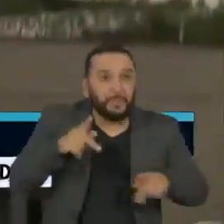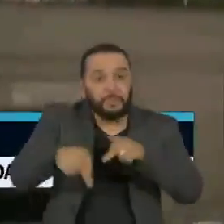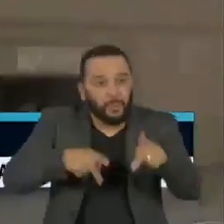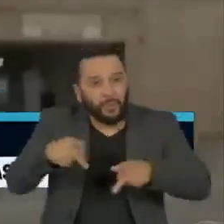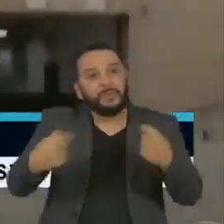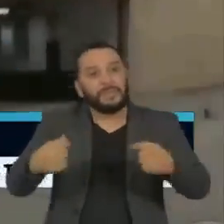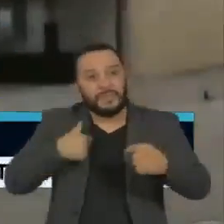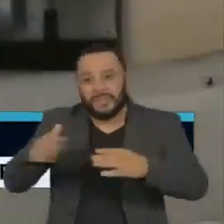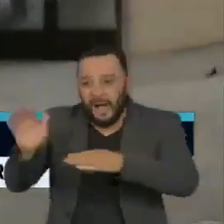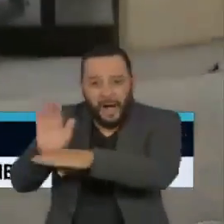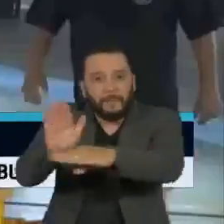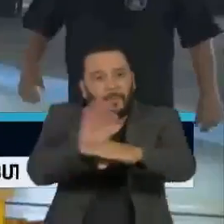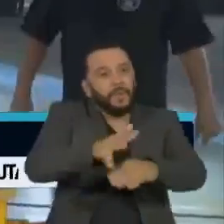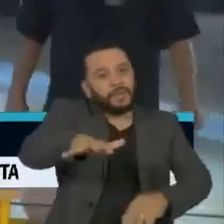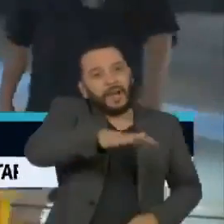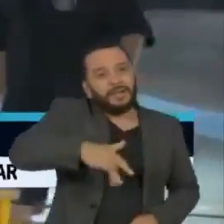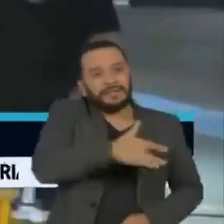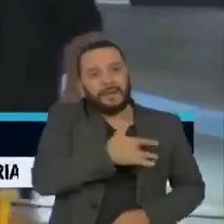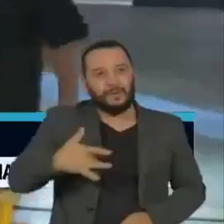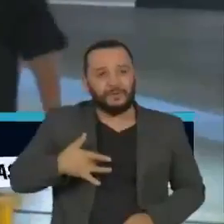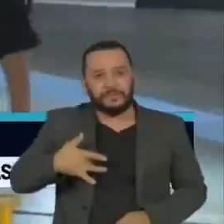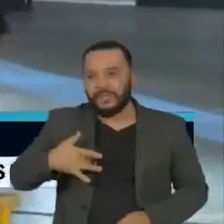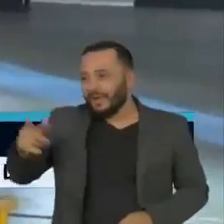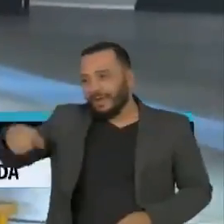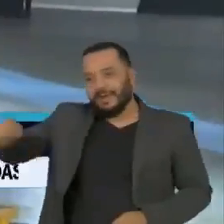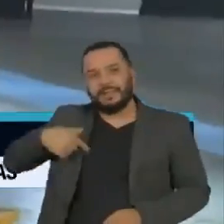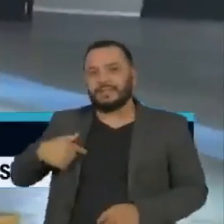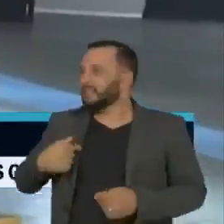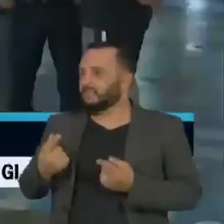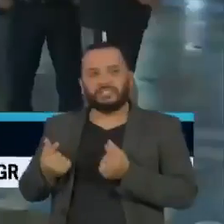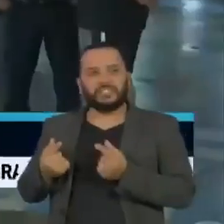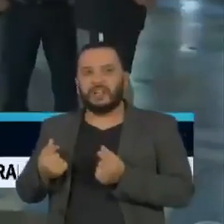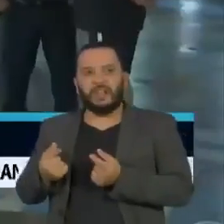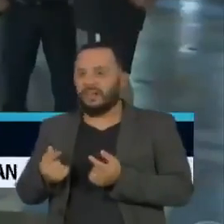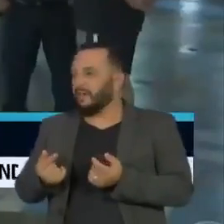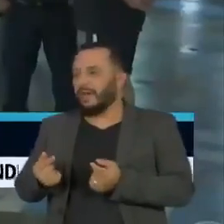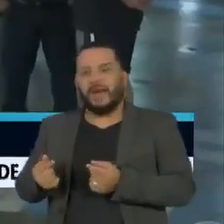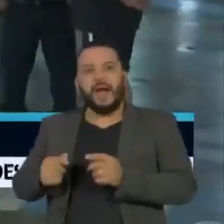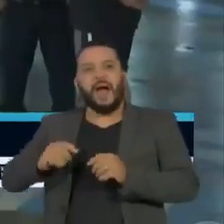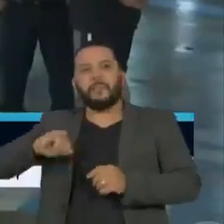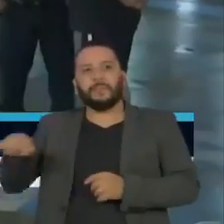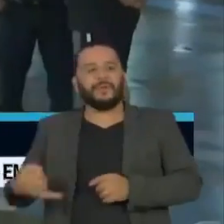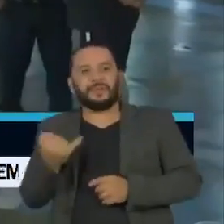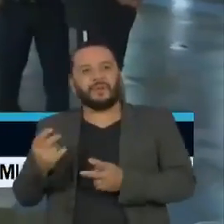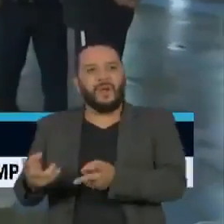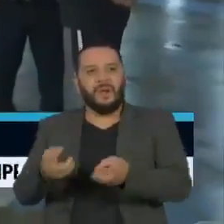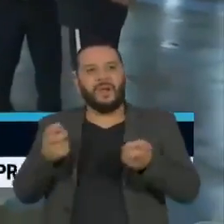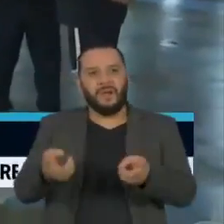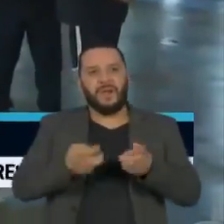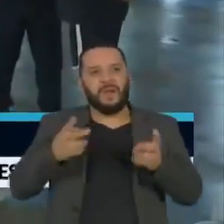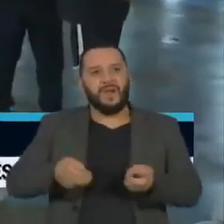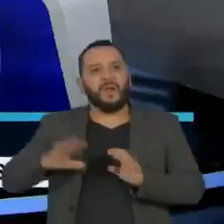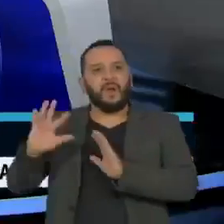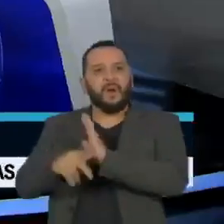dos órgãos de saúde foi justamente nesse momento que a elevação patrimonial começou a aumentar.